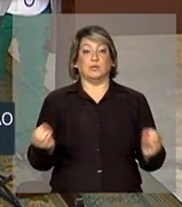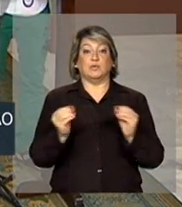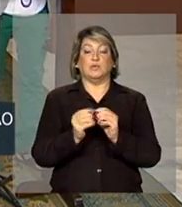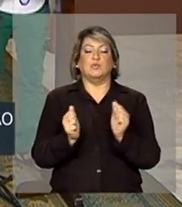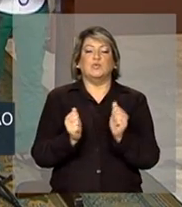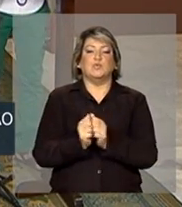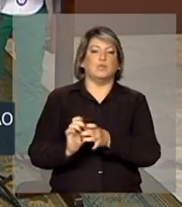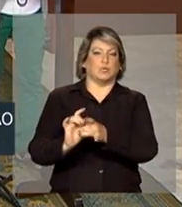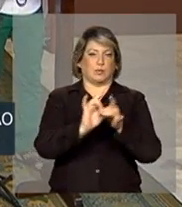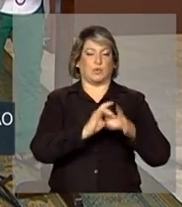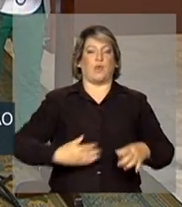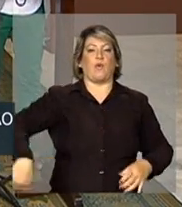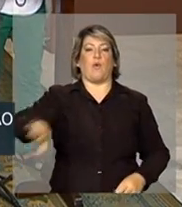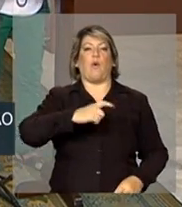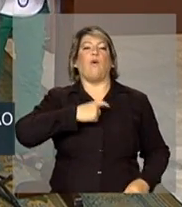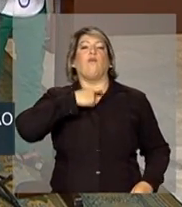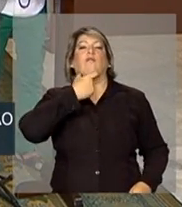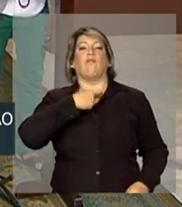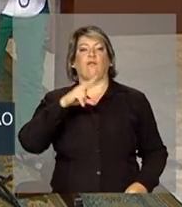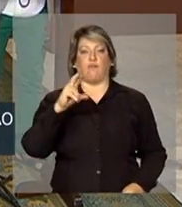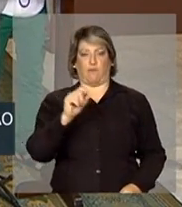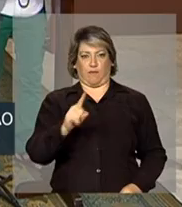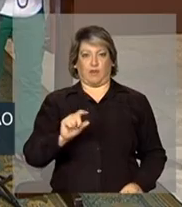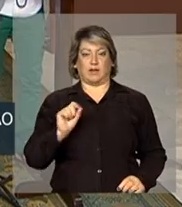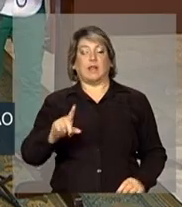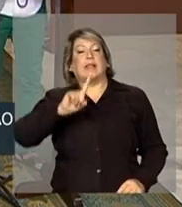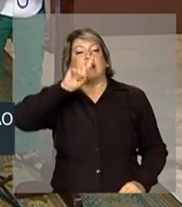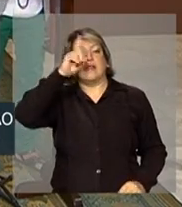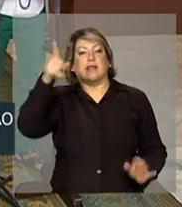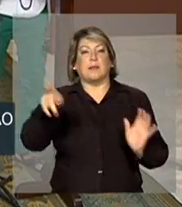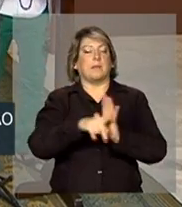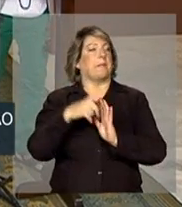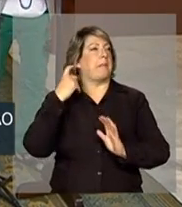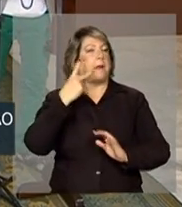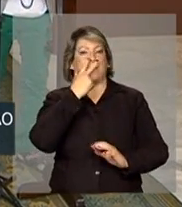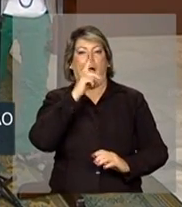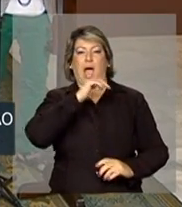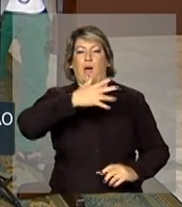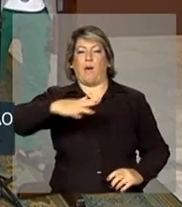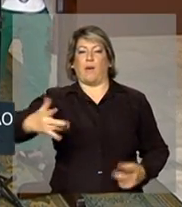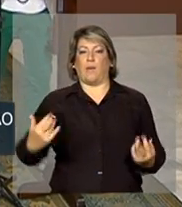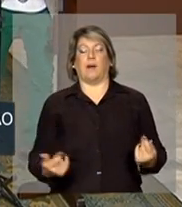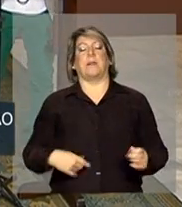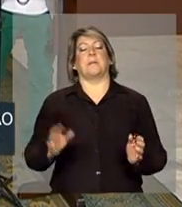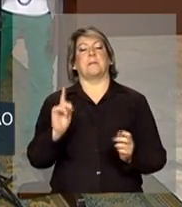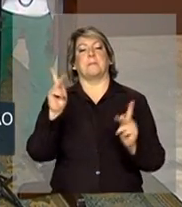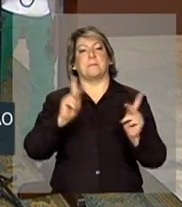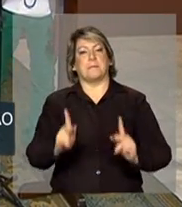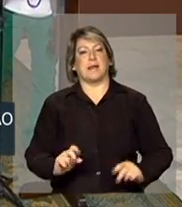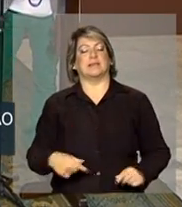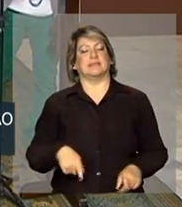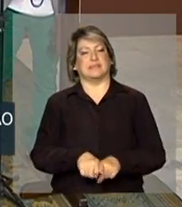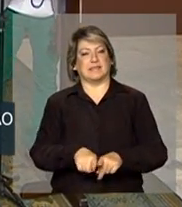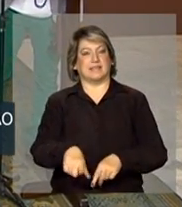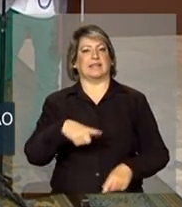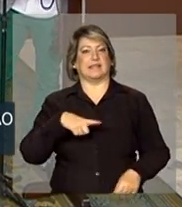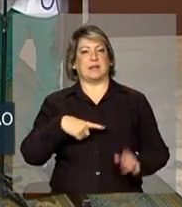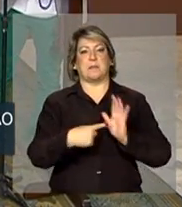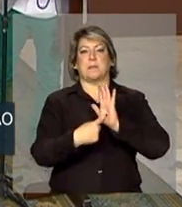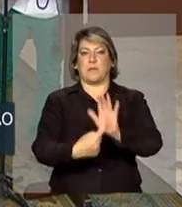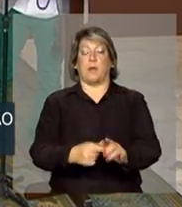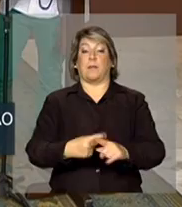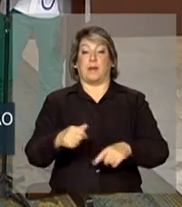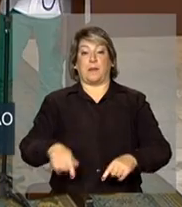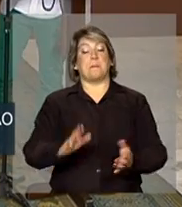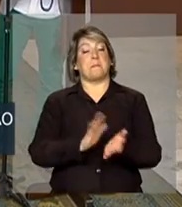nossas vozes, né? Porque, afinal, é uma das vozes da natureza e um instrumento de paz. Parabéns a todos nós, porque é o Brasil